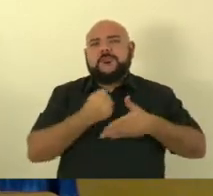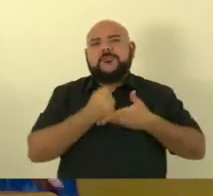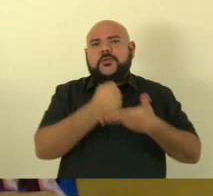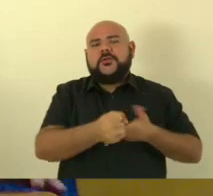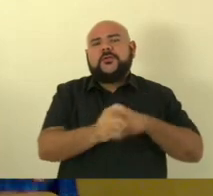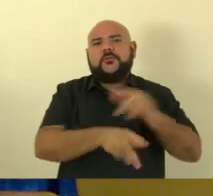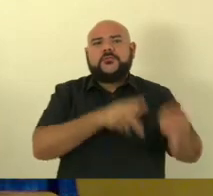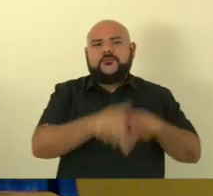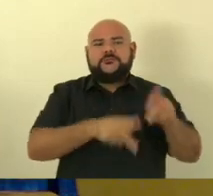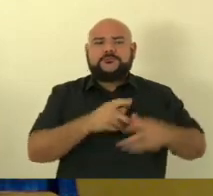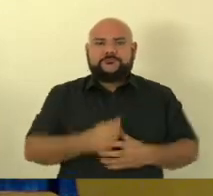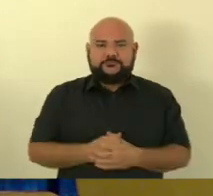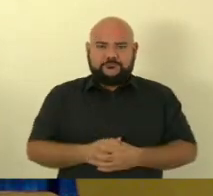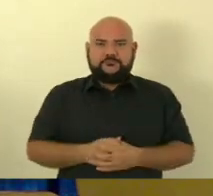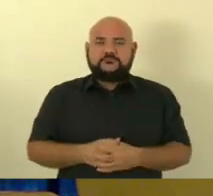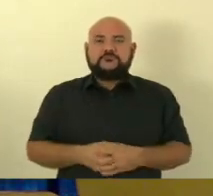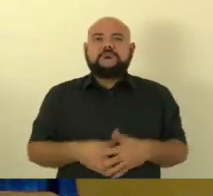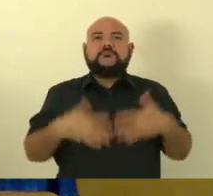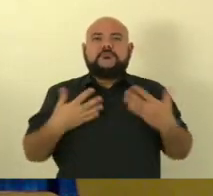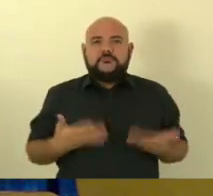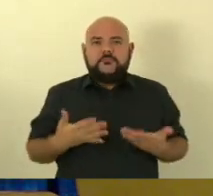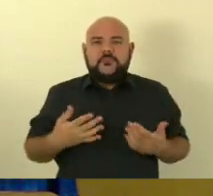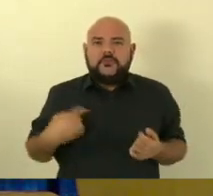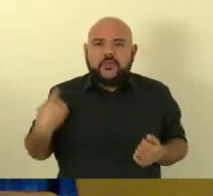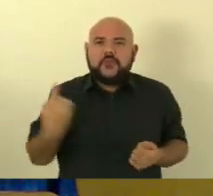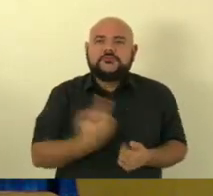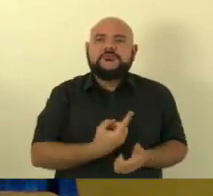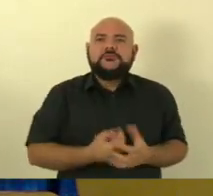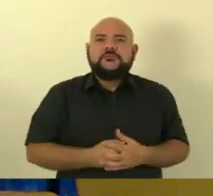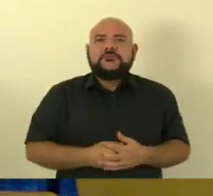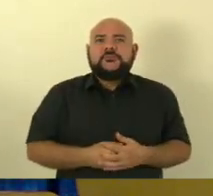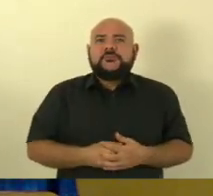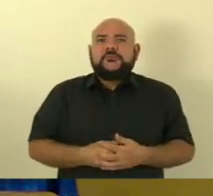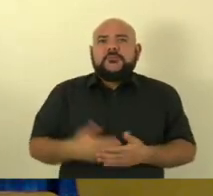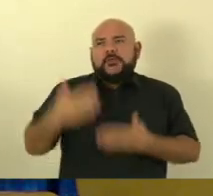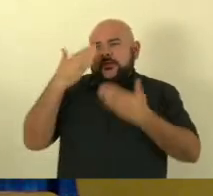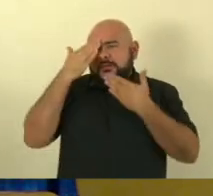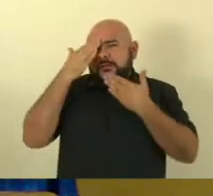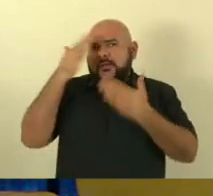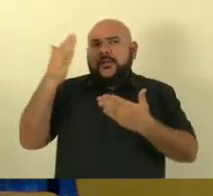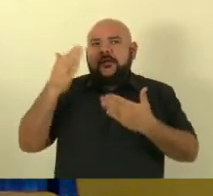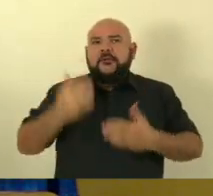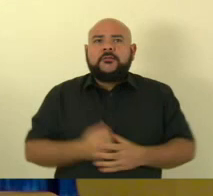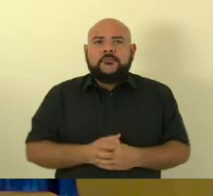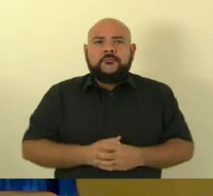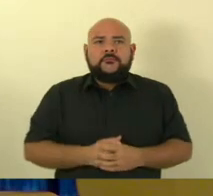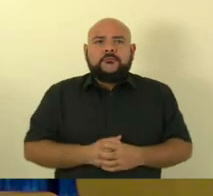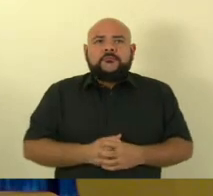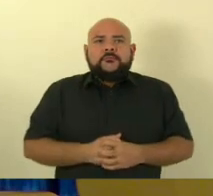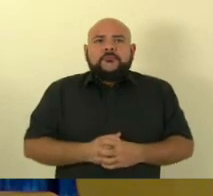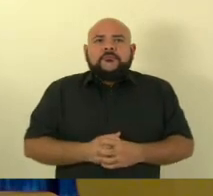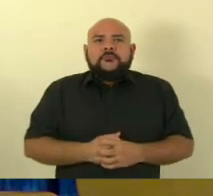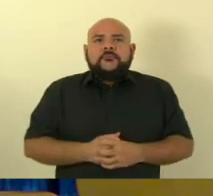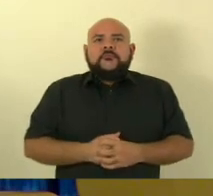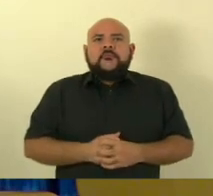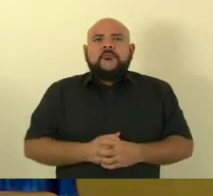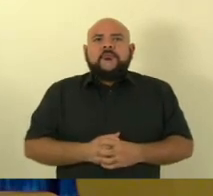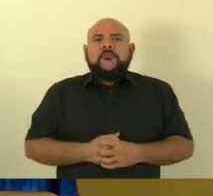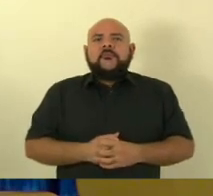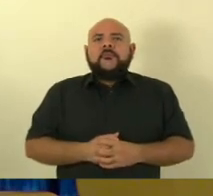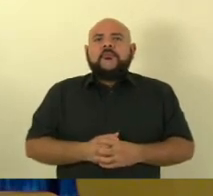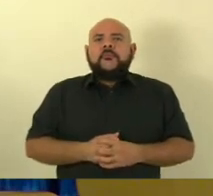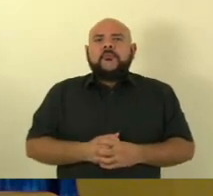nós estamos aqui para agradecer o acolhimento de nossas